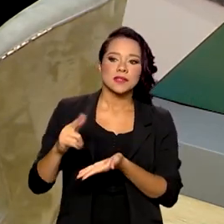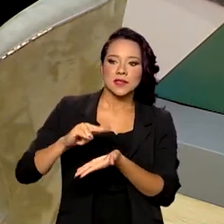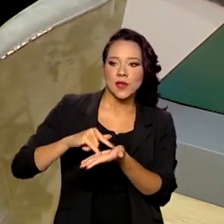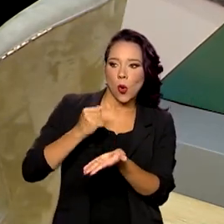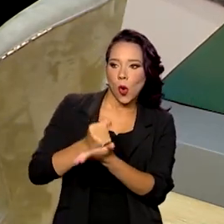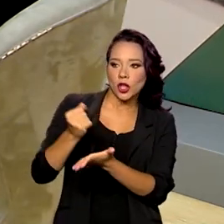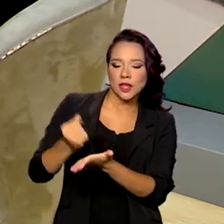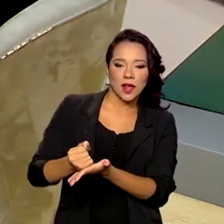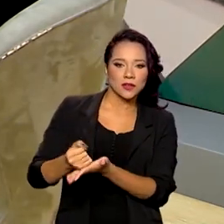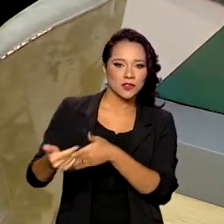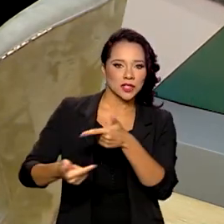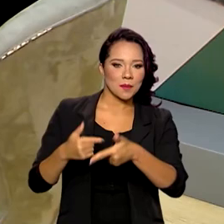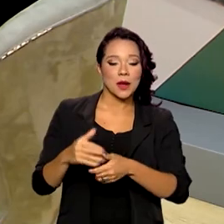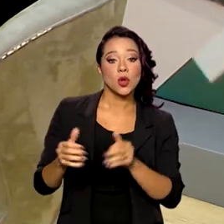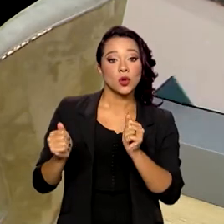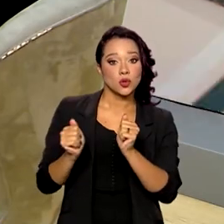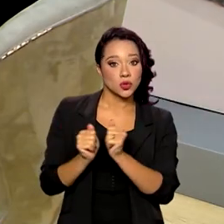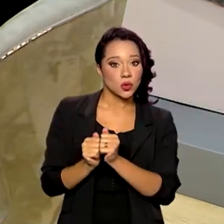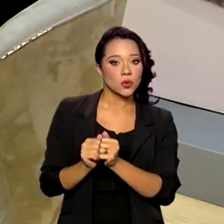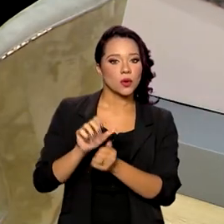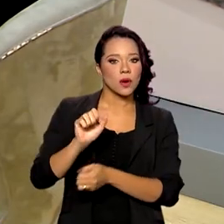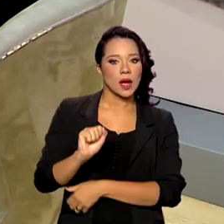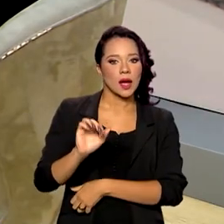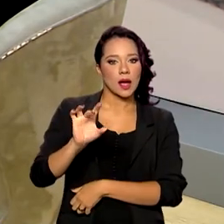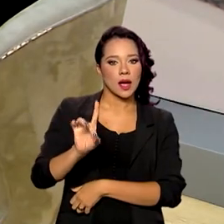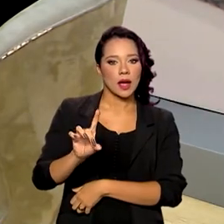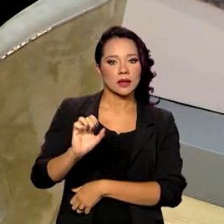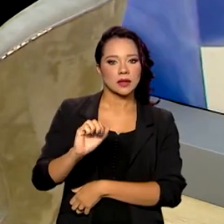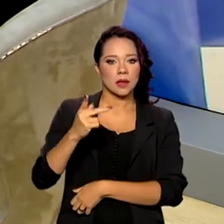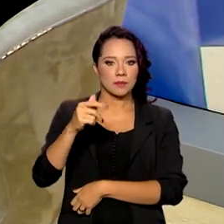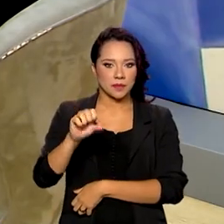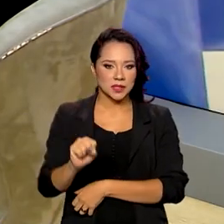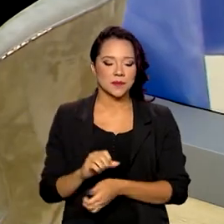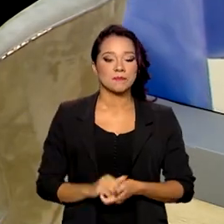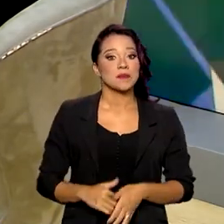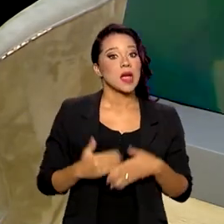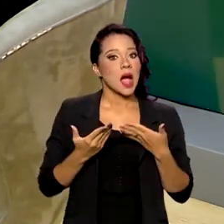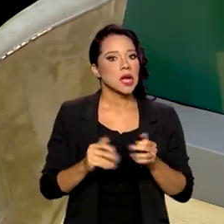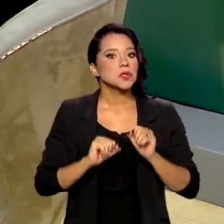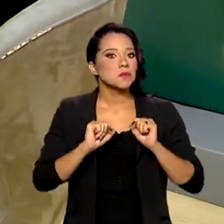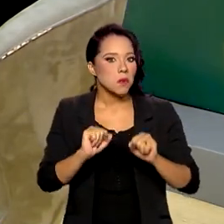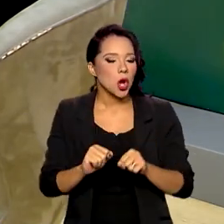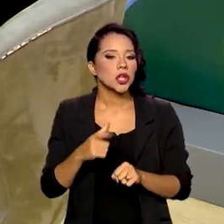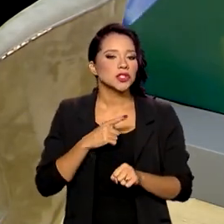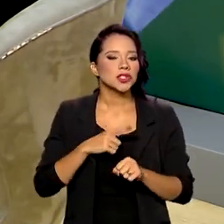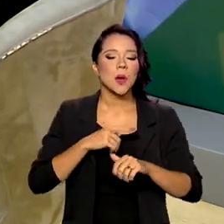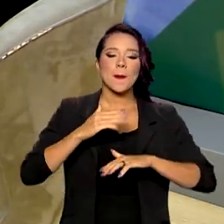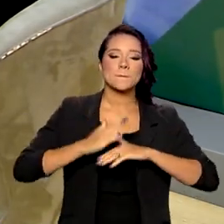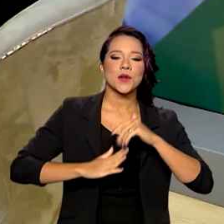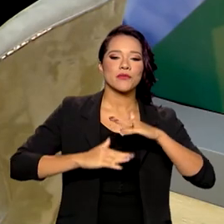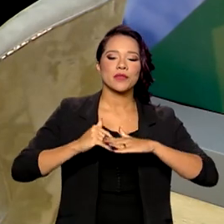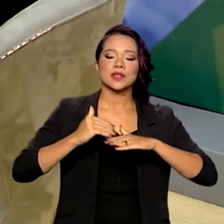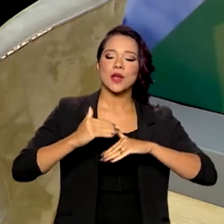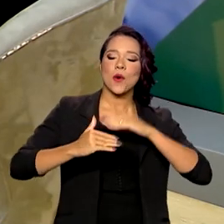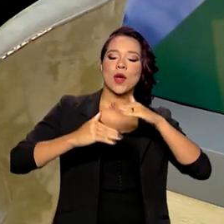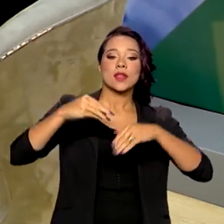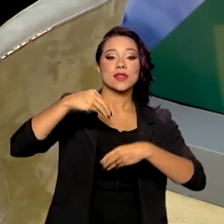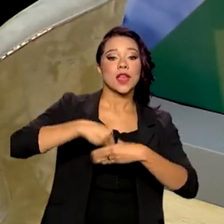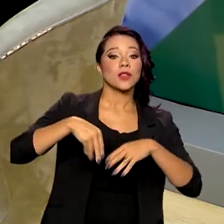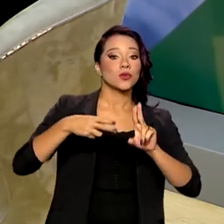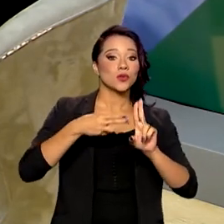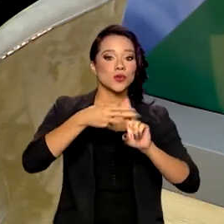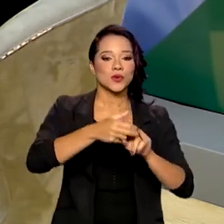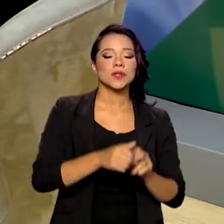empregatício com a DAPS. E com isso, eles podem ter uma carreira dentro do sistema de saúde,